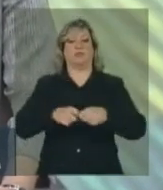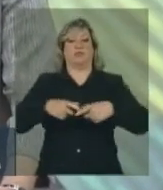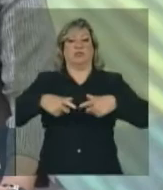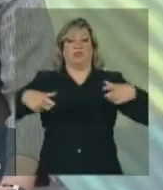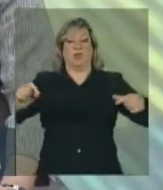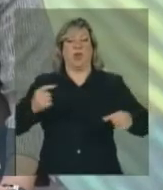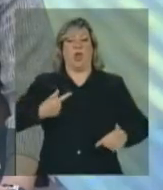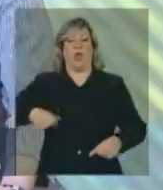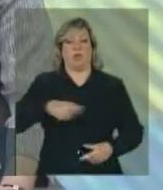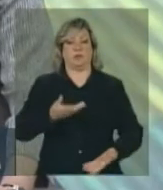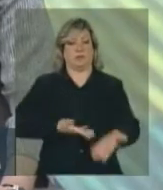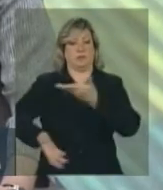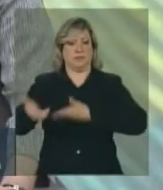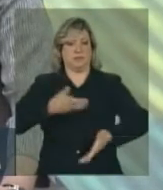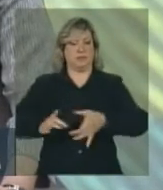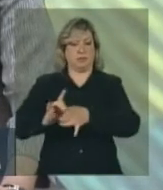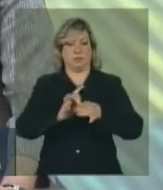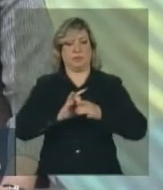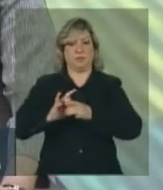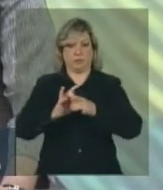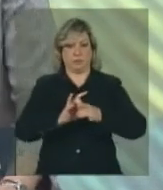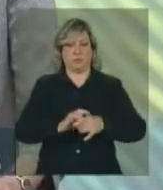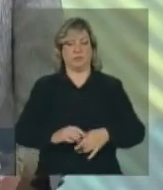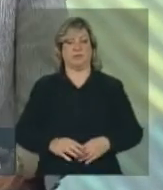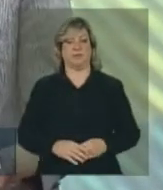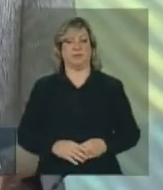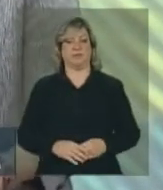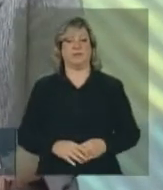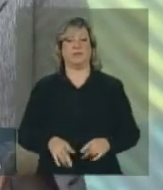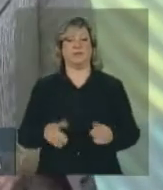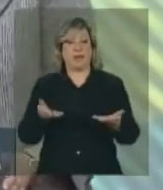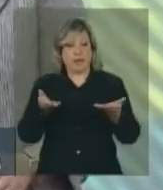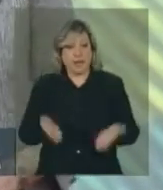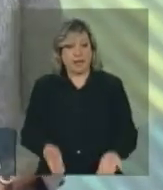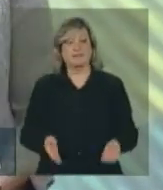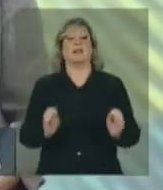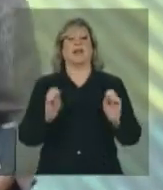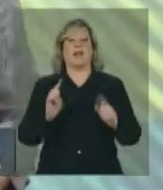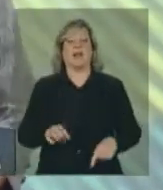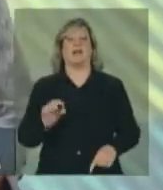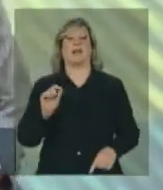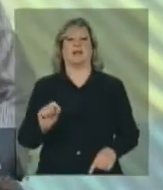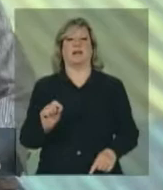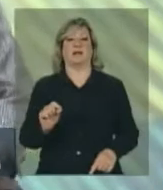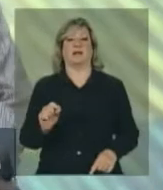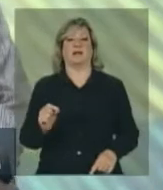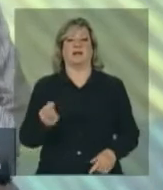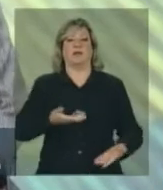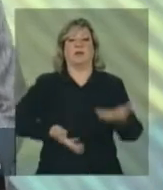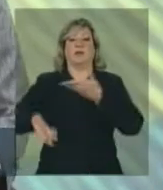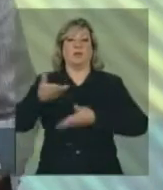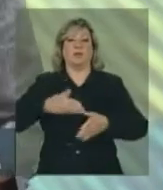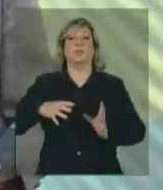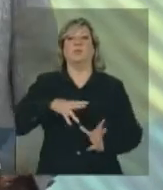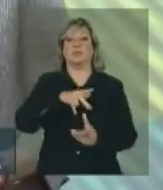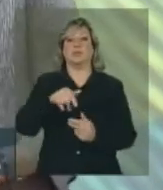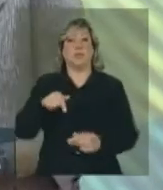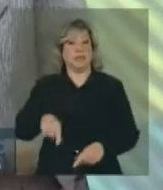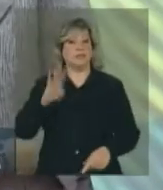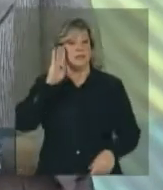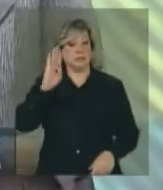as nossas relações internacionais. Este é, sem dúvida nenhuma, o melhor remédio